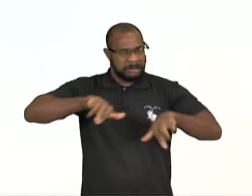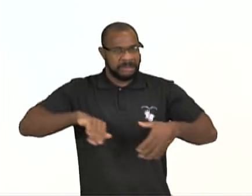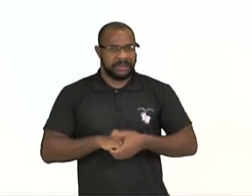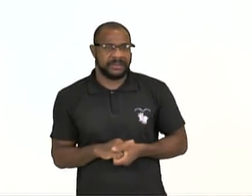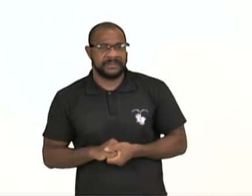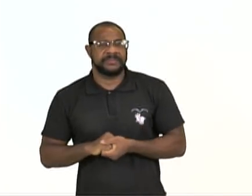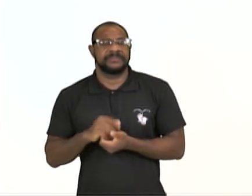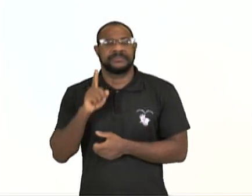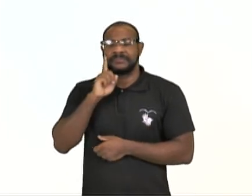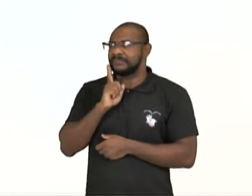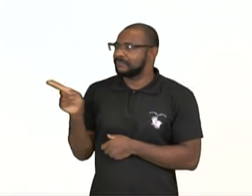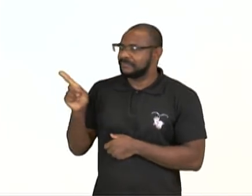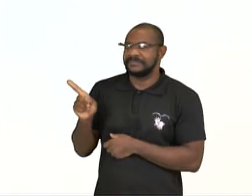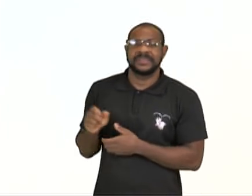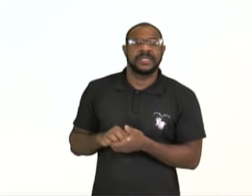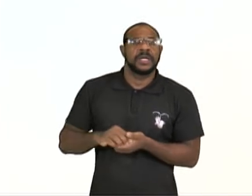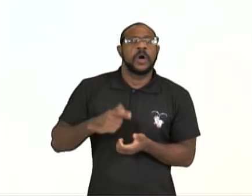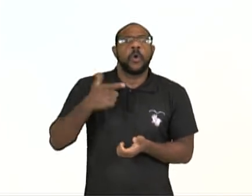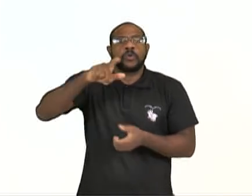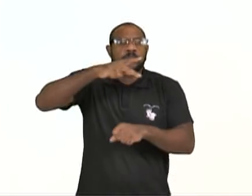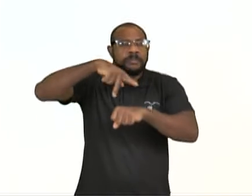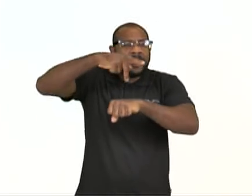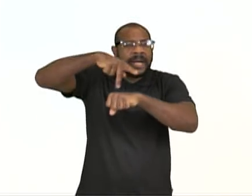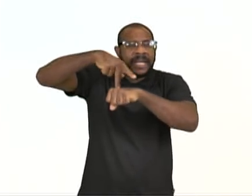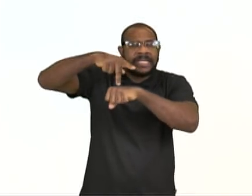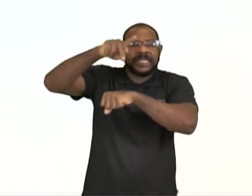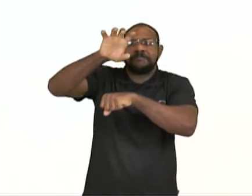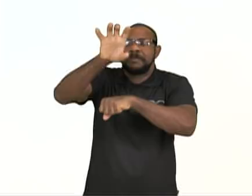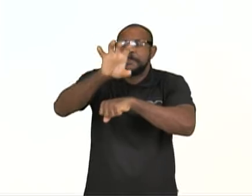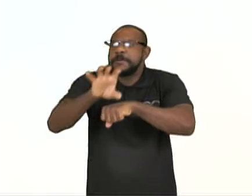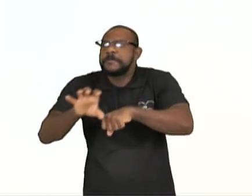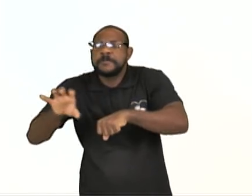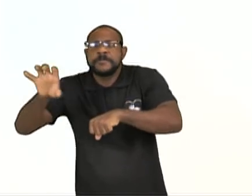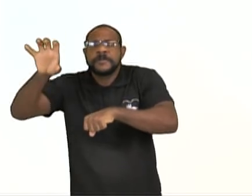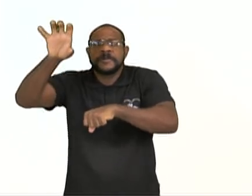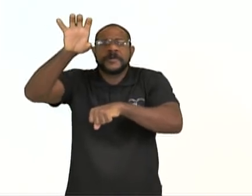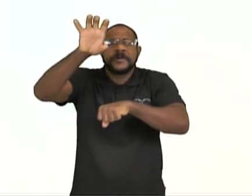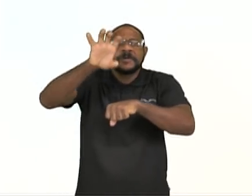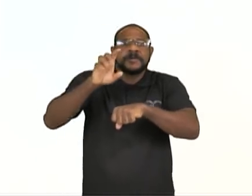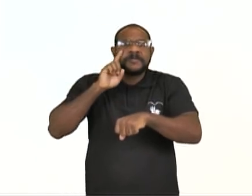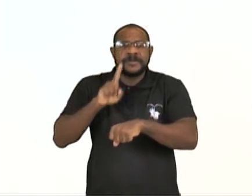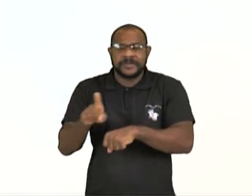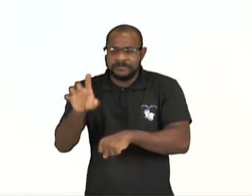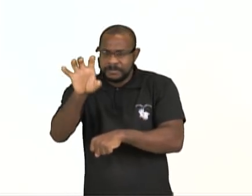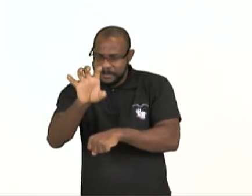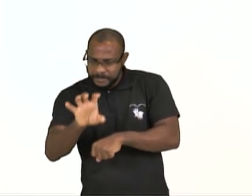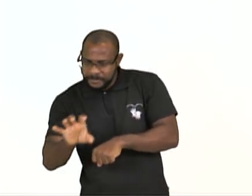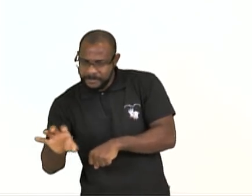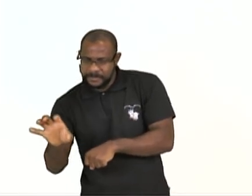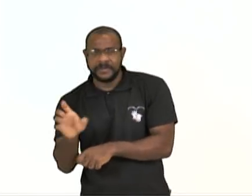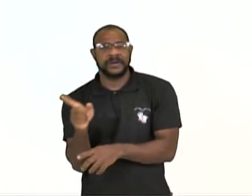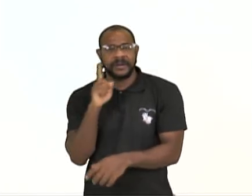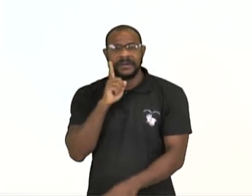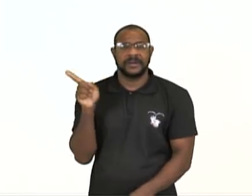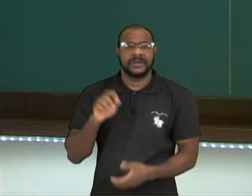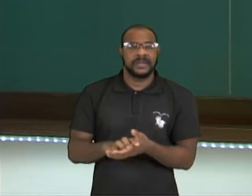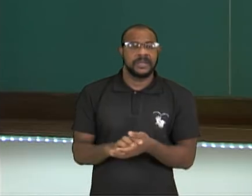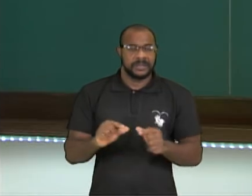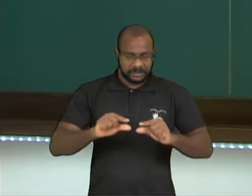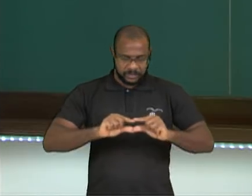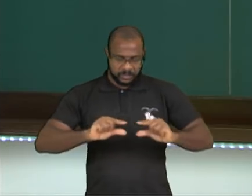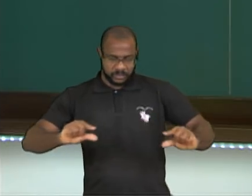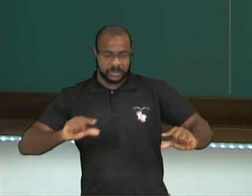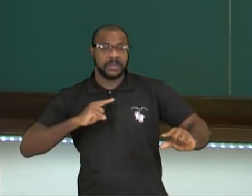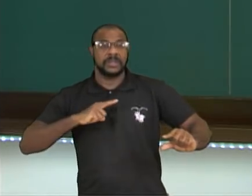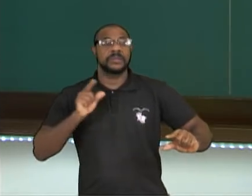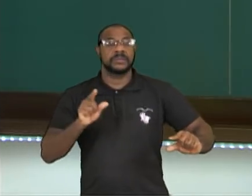Turquia, Paquistão, Afeganistão, Iraque e Síria, Mianmar, Filipinas e Indonésia. Aqui no mapa, a gente